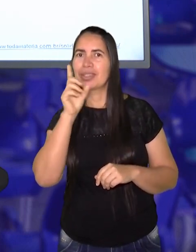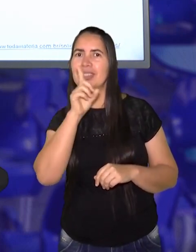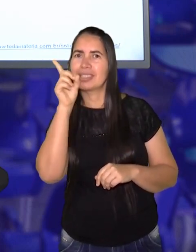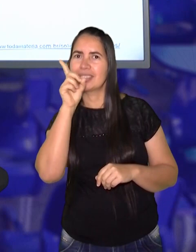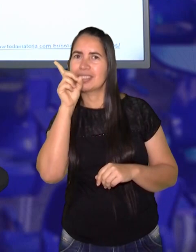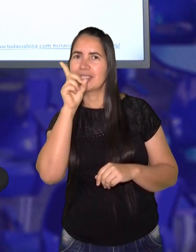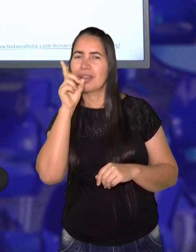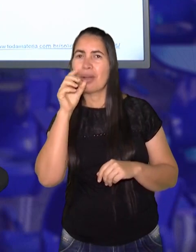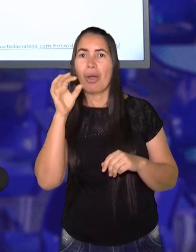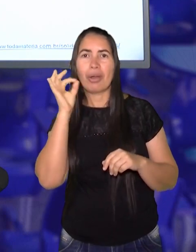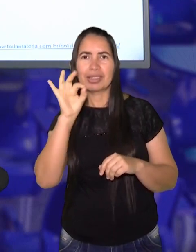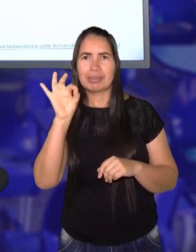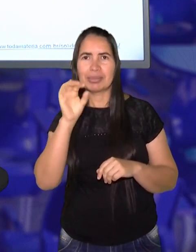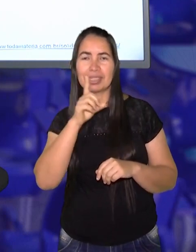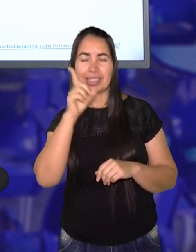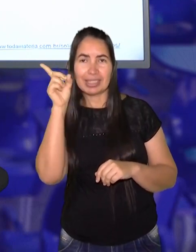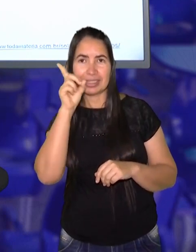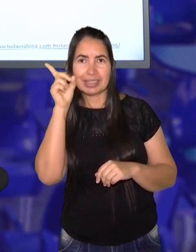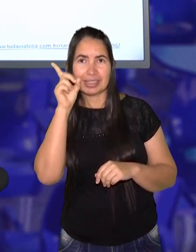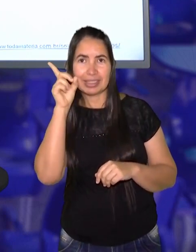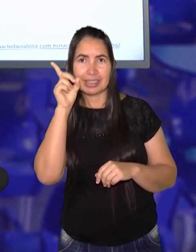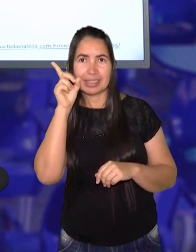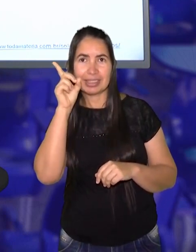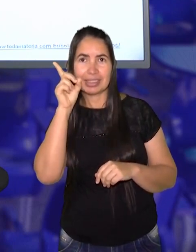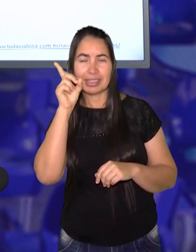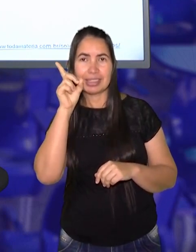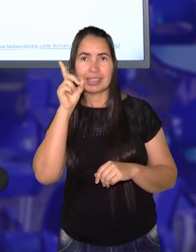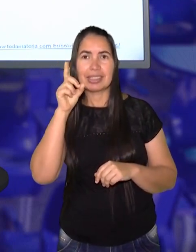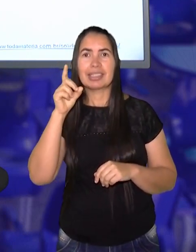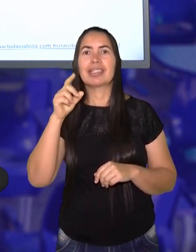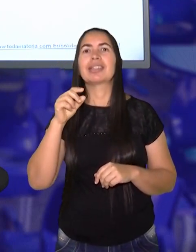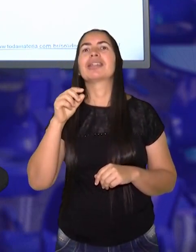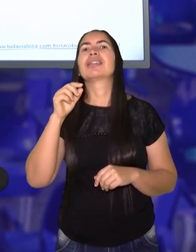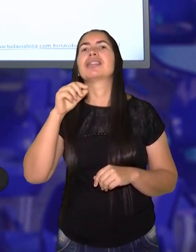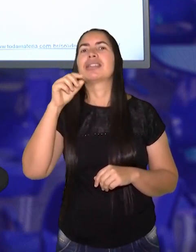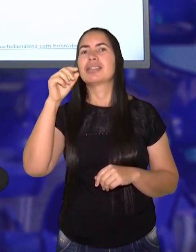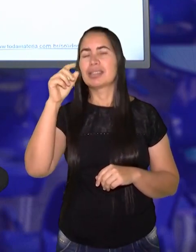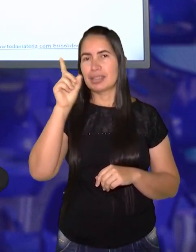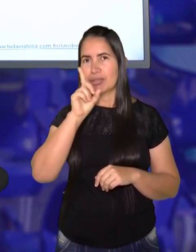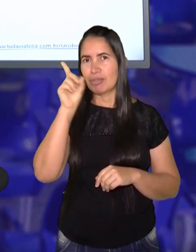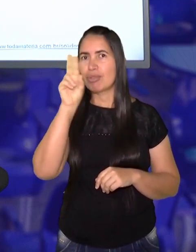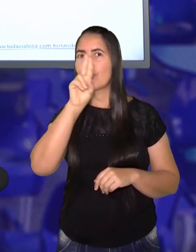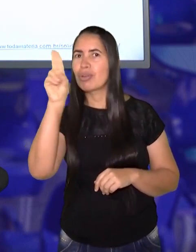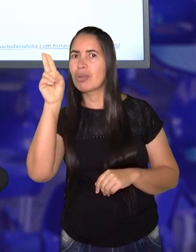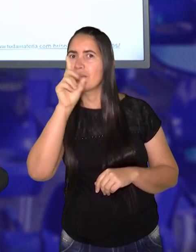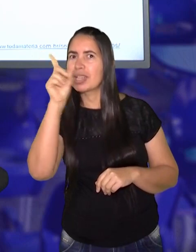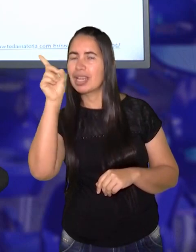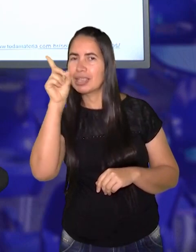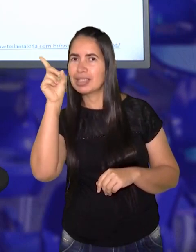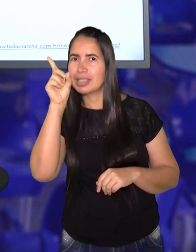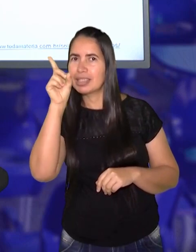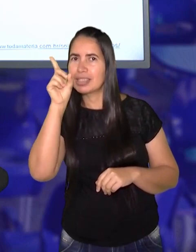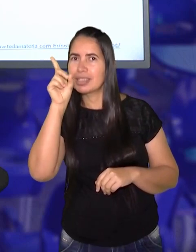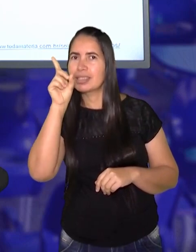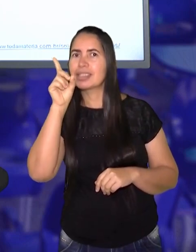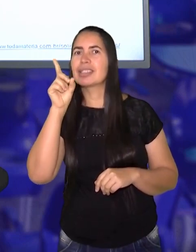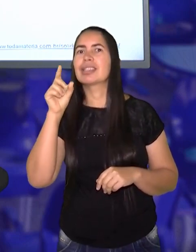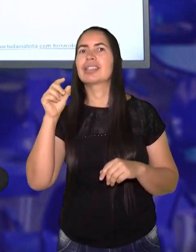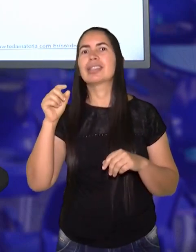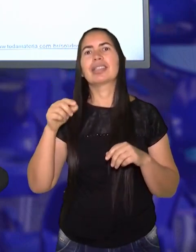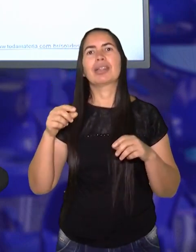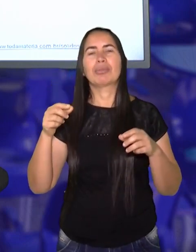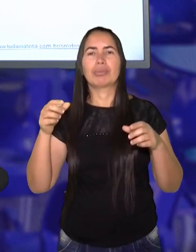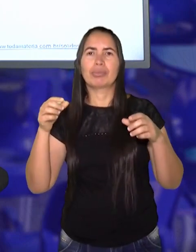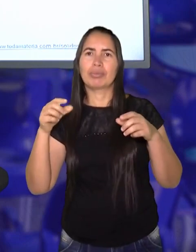Ótimo. Olha, e esse? Pirâmide. Pirâmide de base triangular.